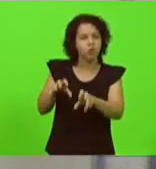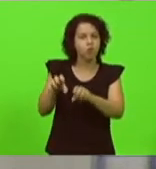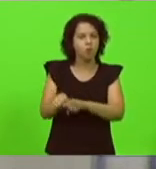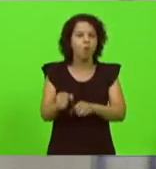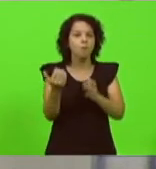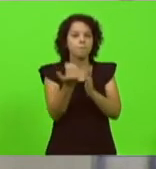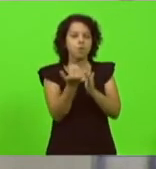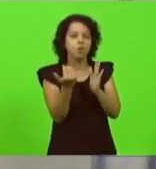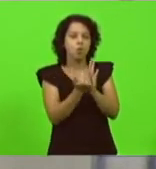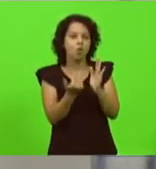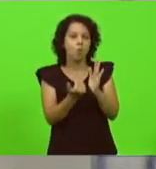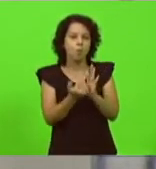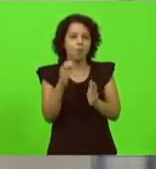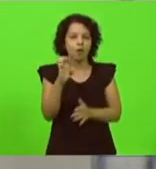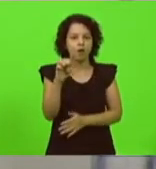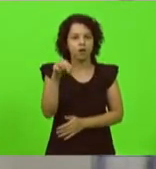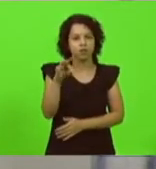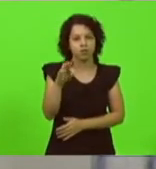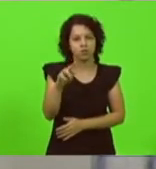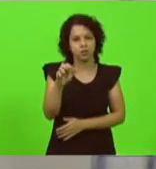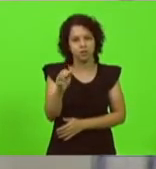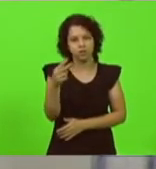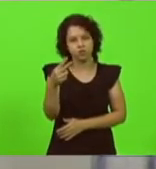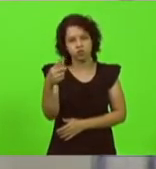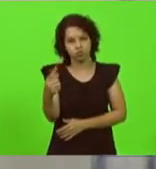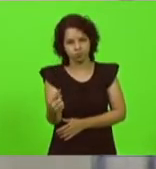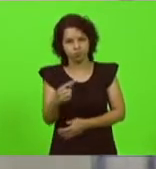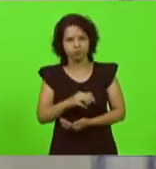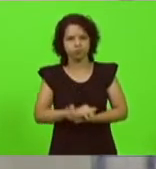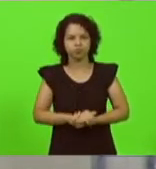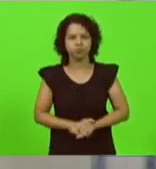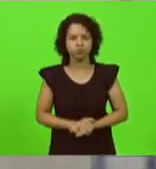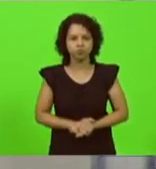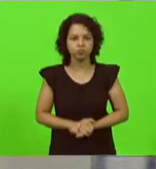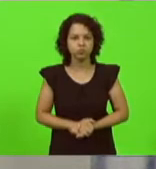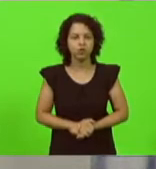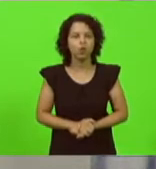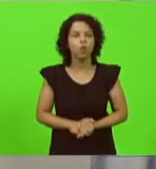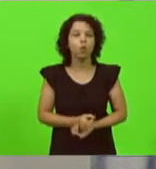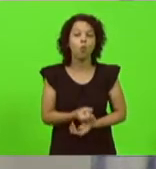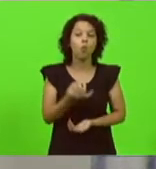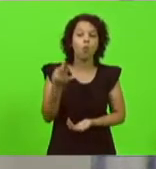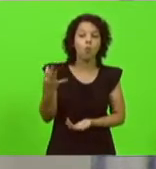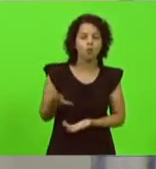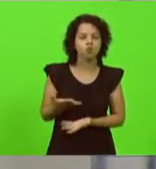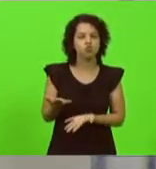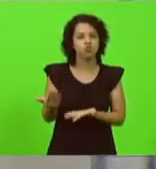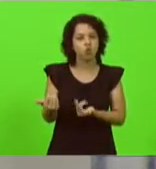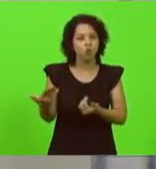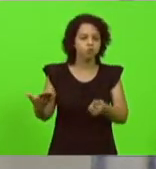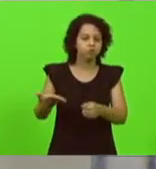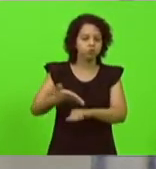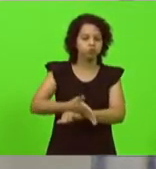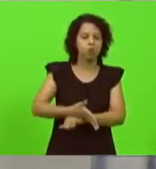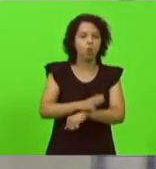programa Entra 21 e quantos e quantos jovens deputado Lima já passaram por esse curso de formação e